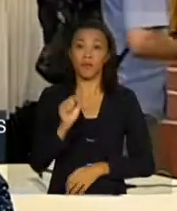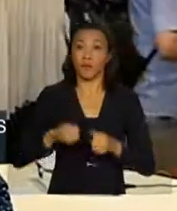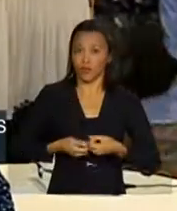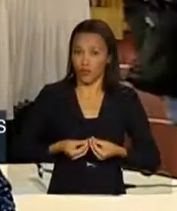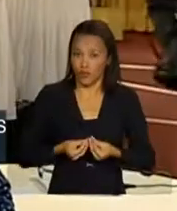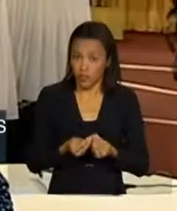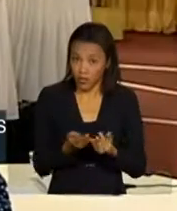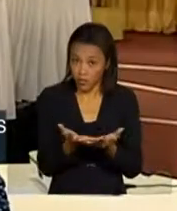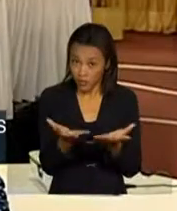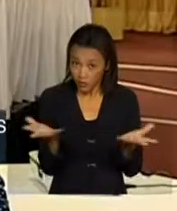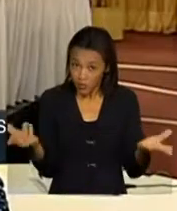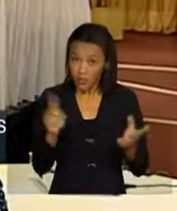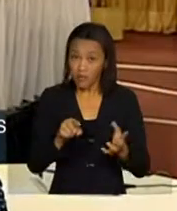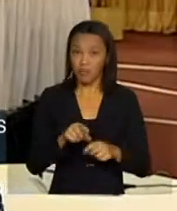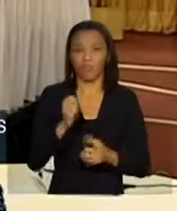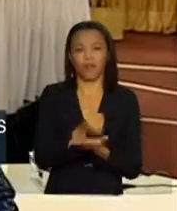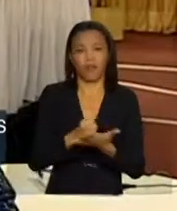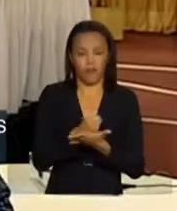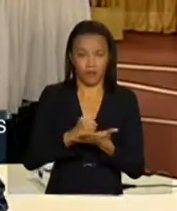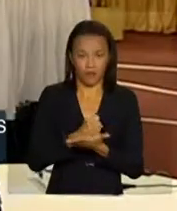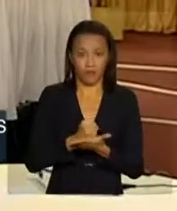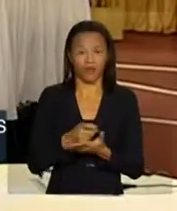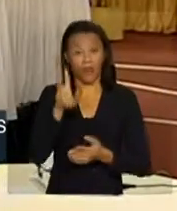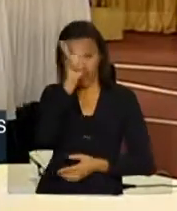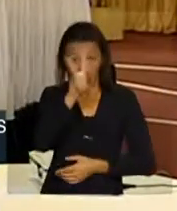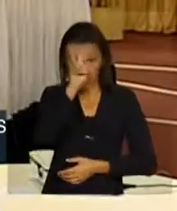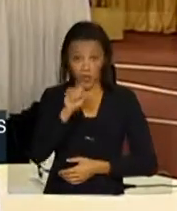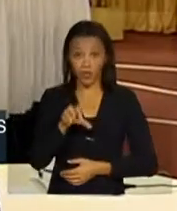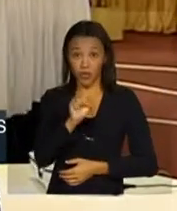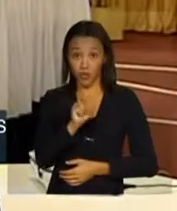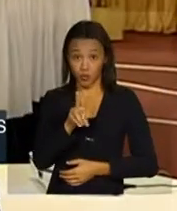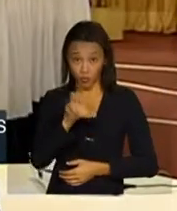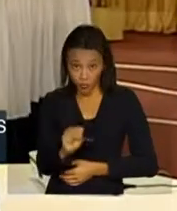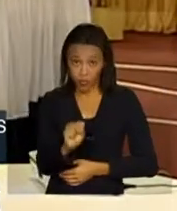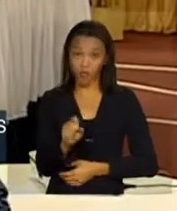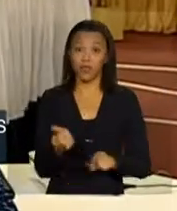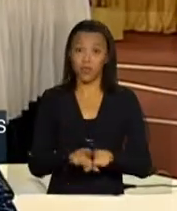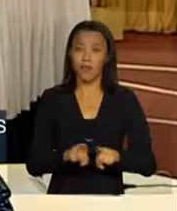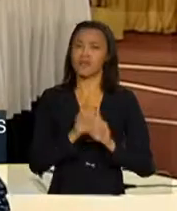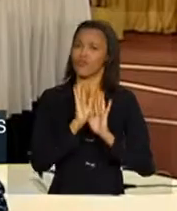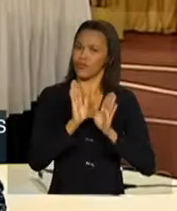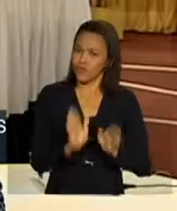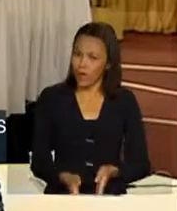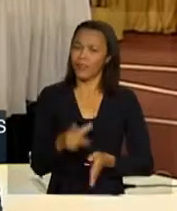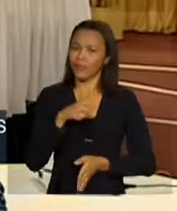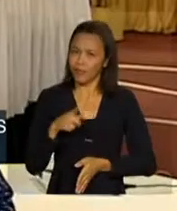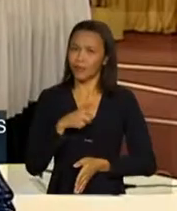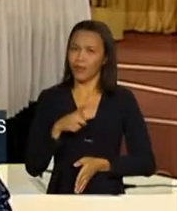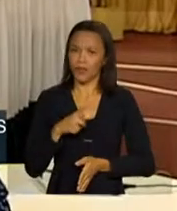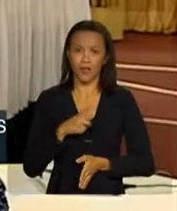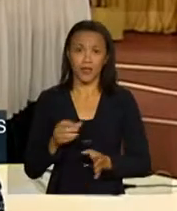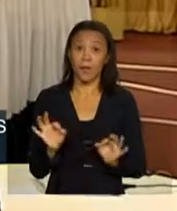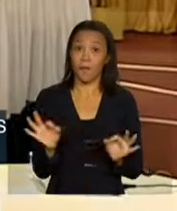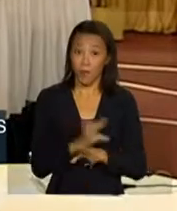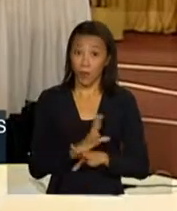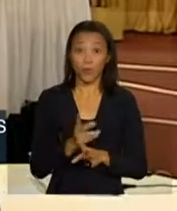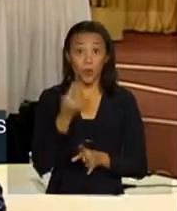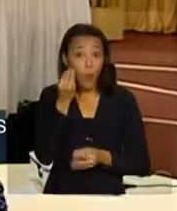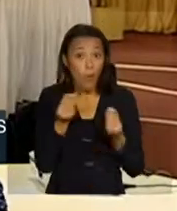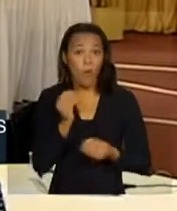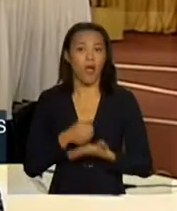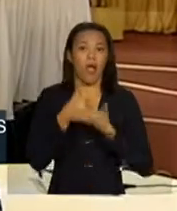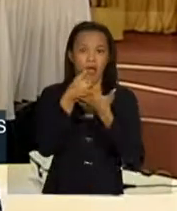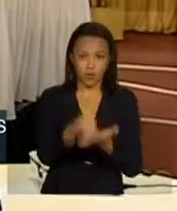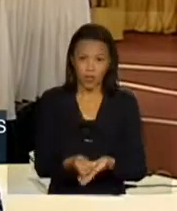distribuição de kits de medicamentos. Lembrando que o SUS, Sistema Único de Saúde, já conta com a estrutura do VIGI Desastres,